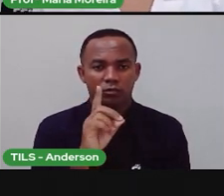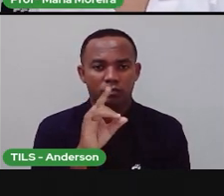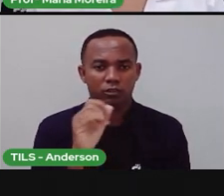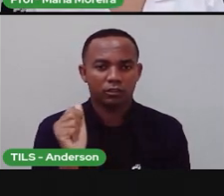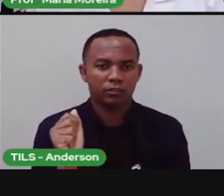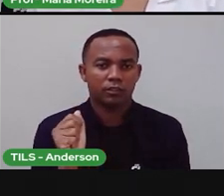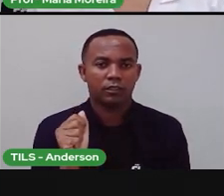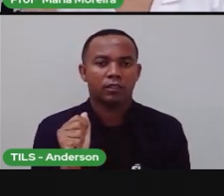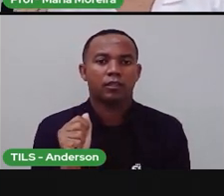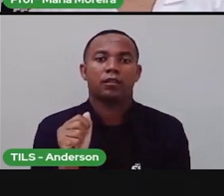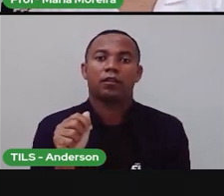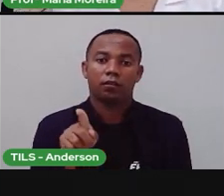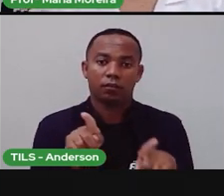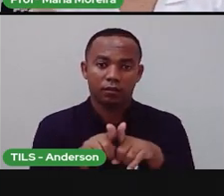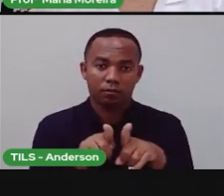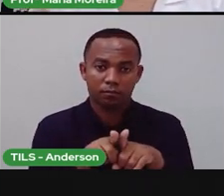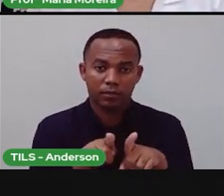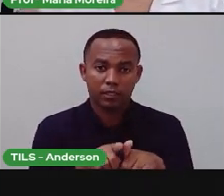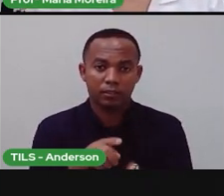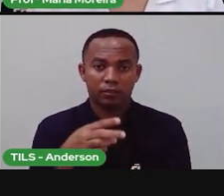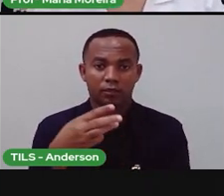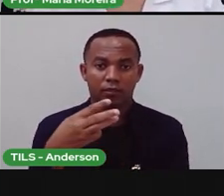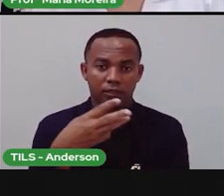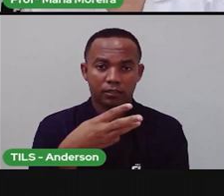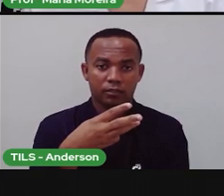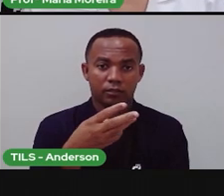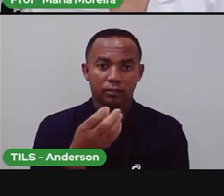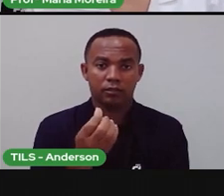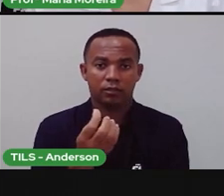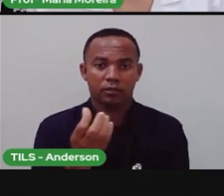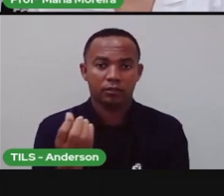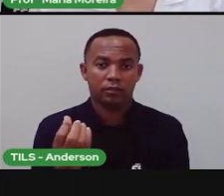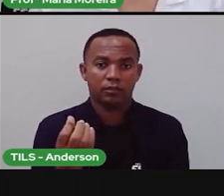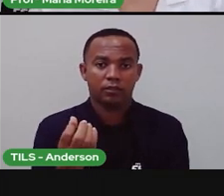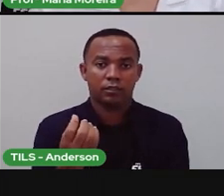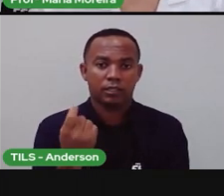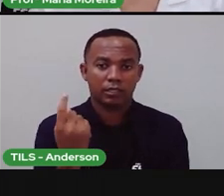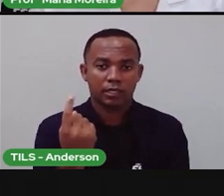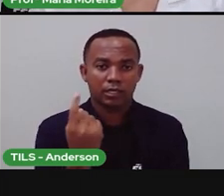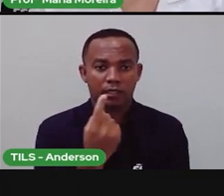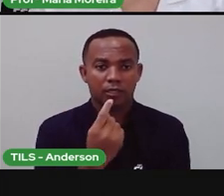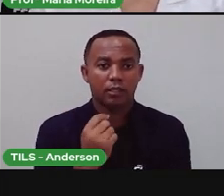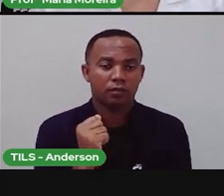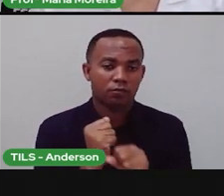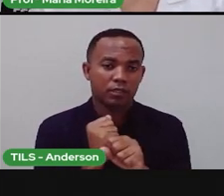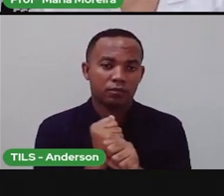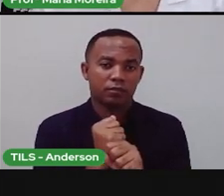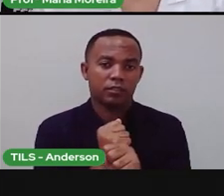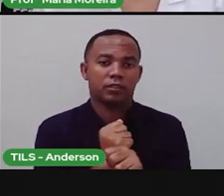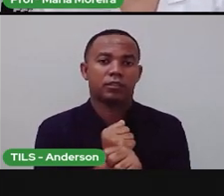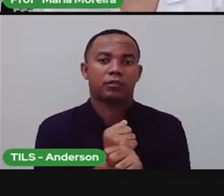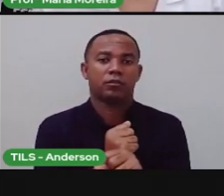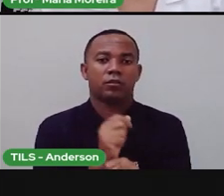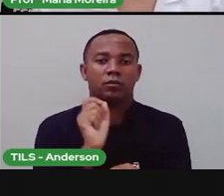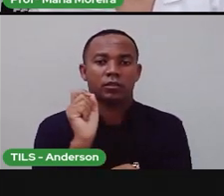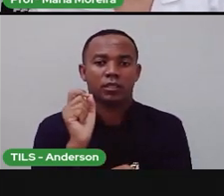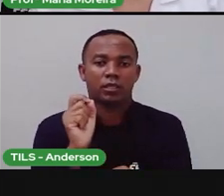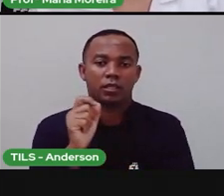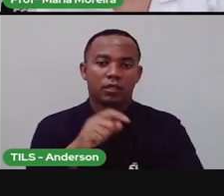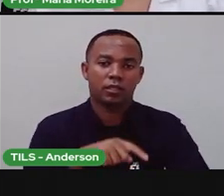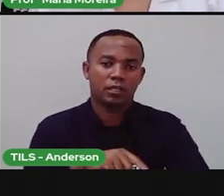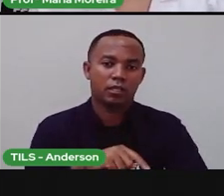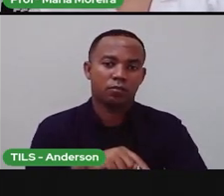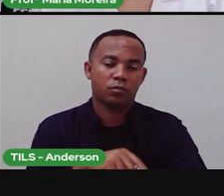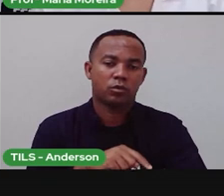né? Que a Pró falou com vocês. 366 a cada 4 anos. Visto que o tempo real do